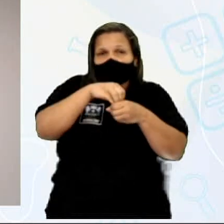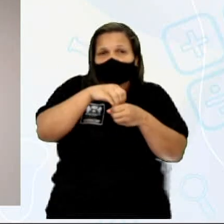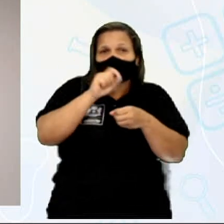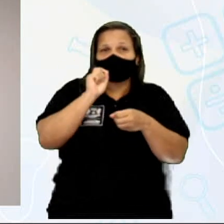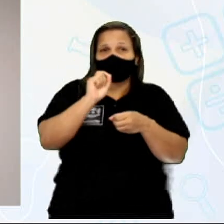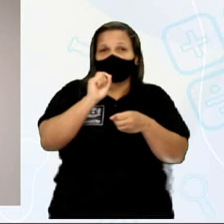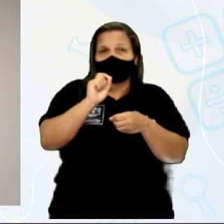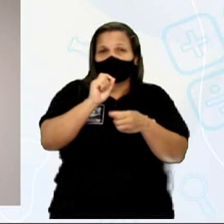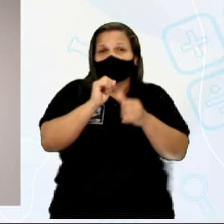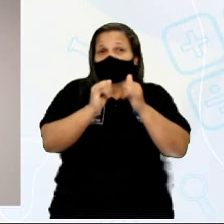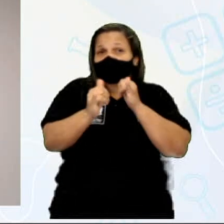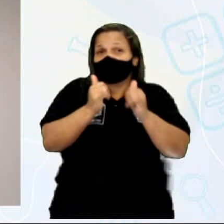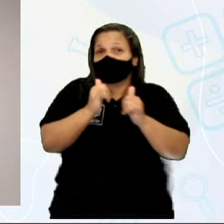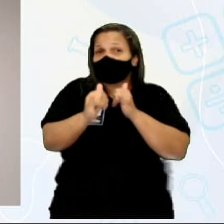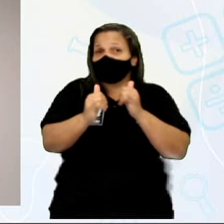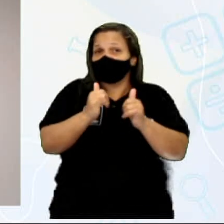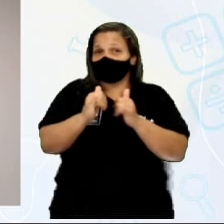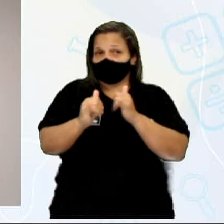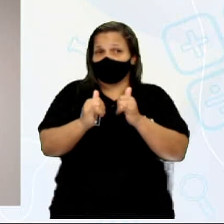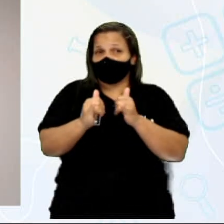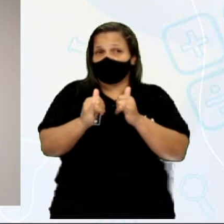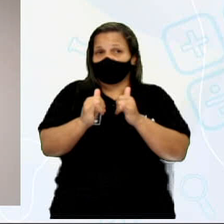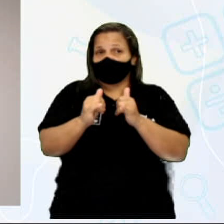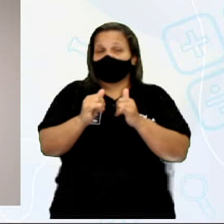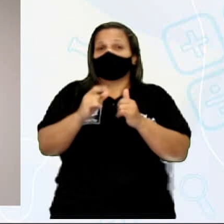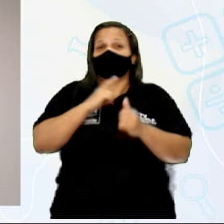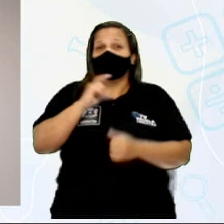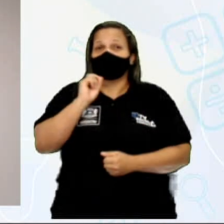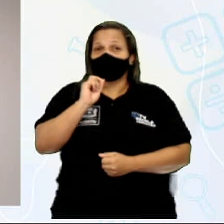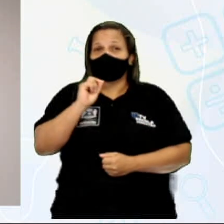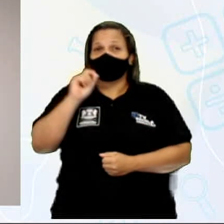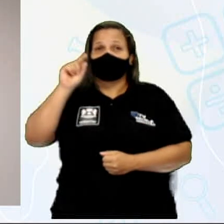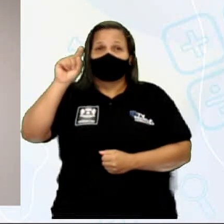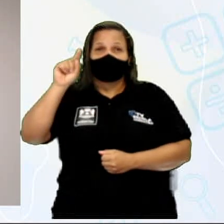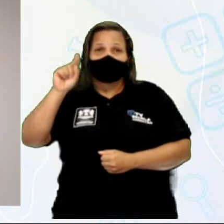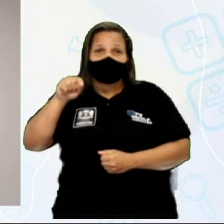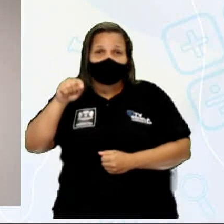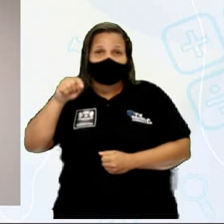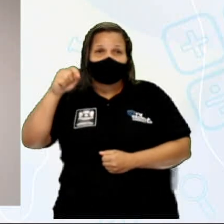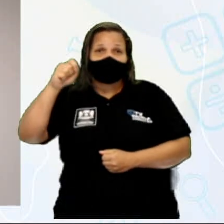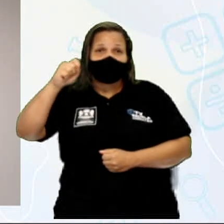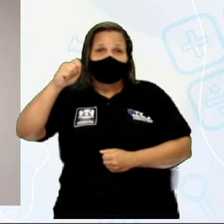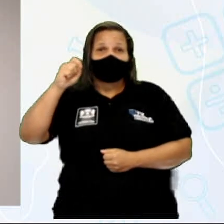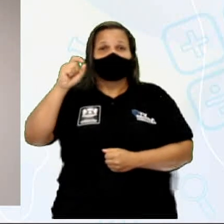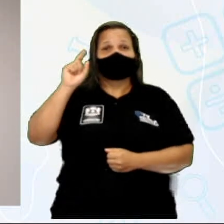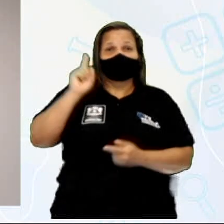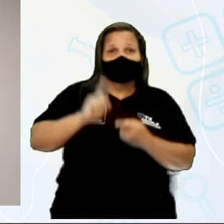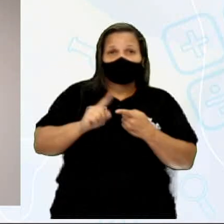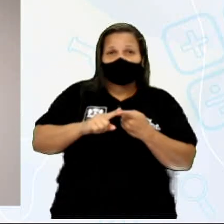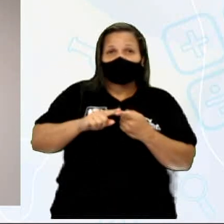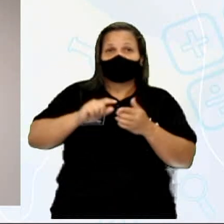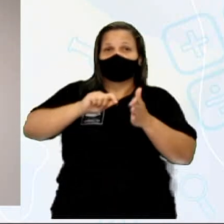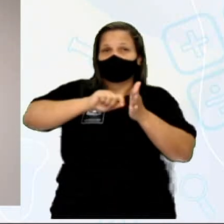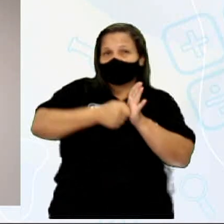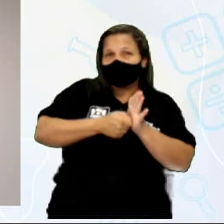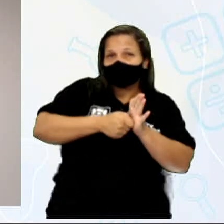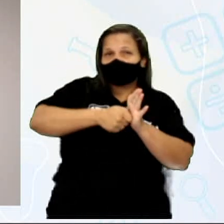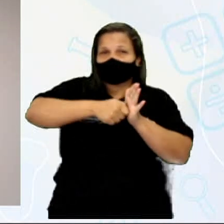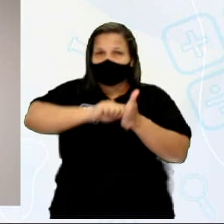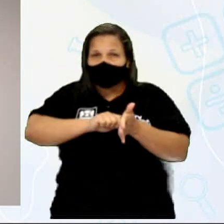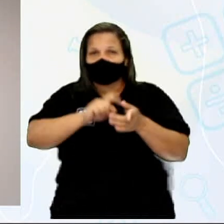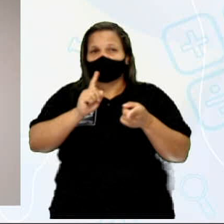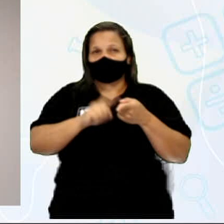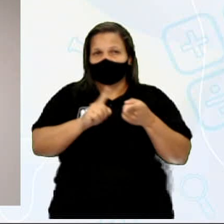Você tem aí um interruptor que liga e desliga o sistema, ou seja, deixa a corrente passar até chegar nas